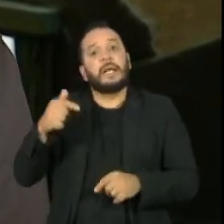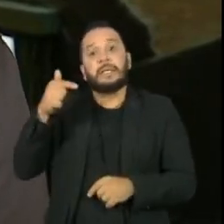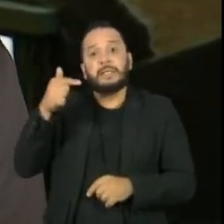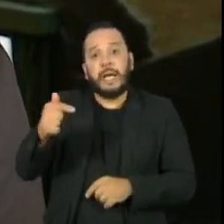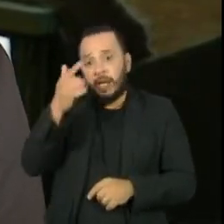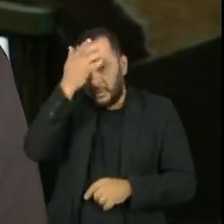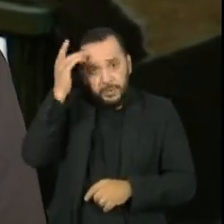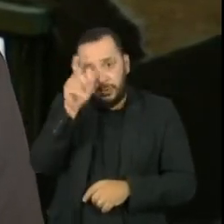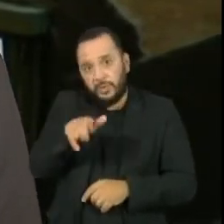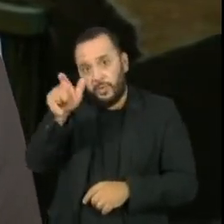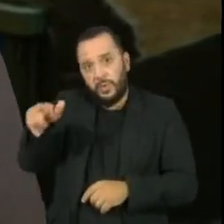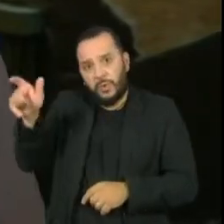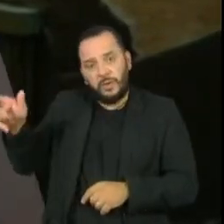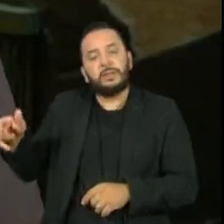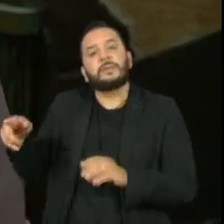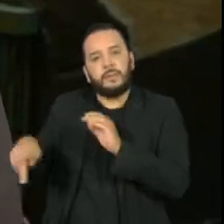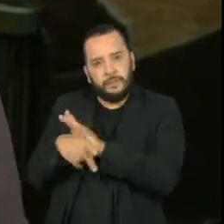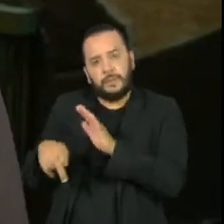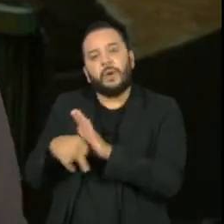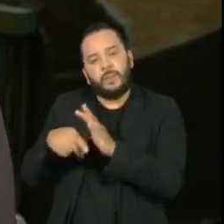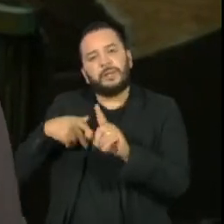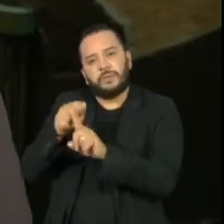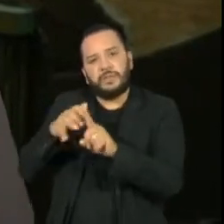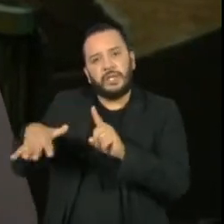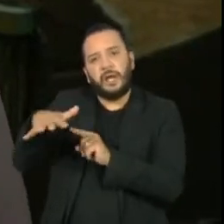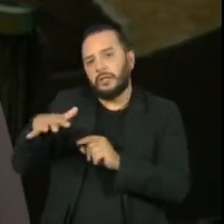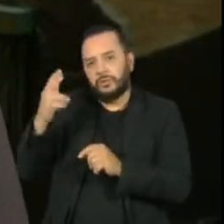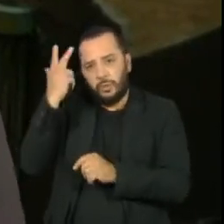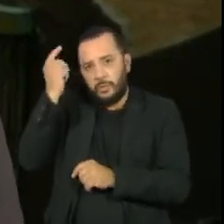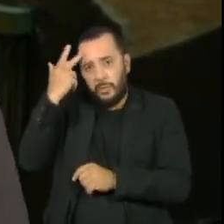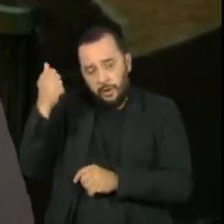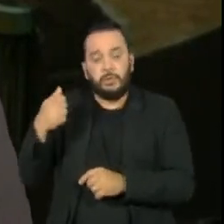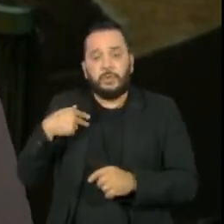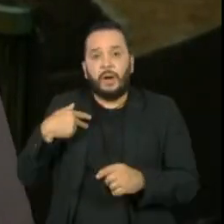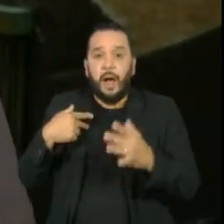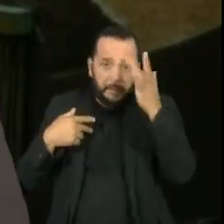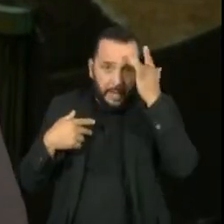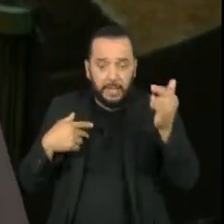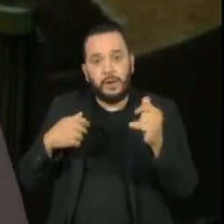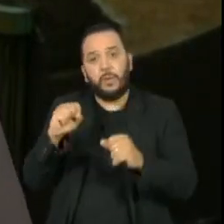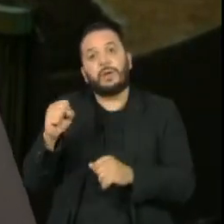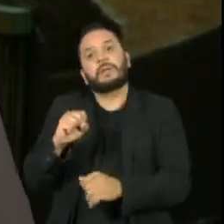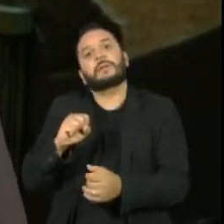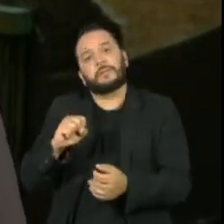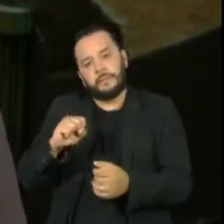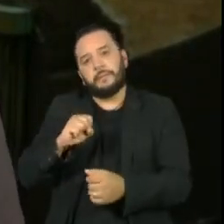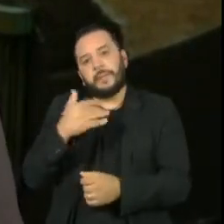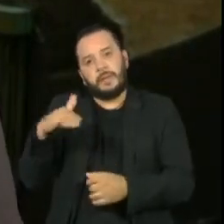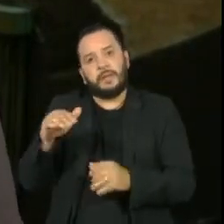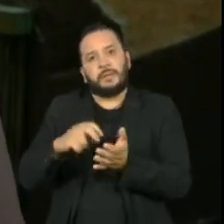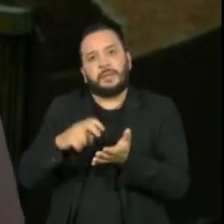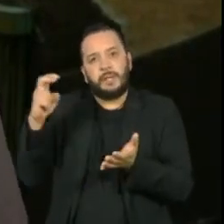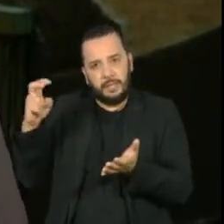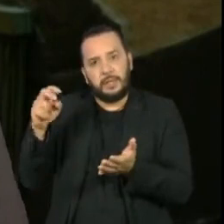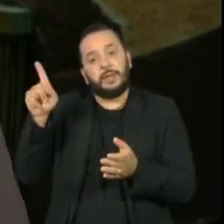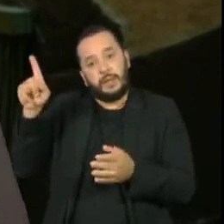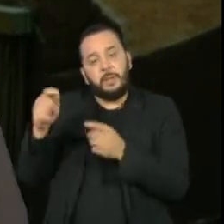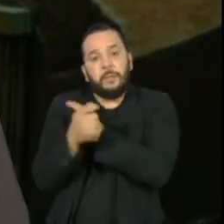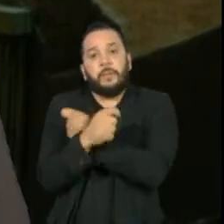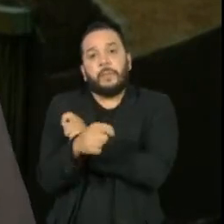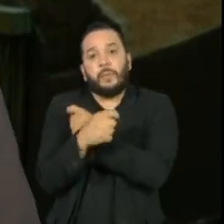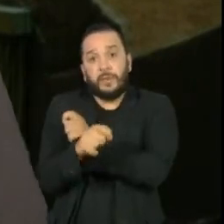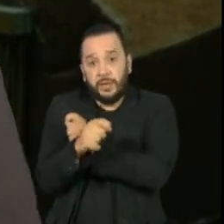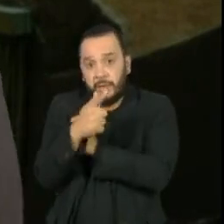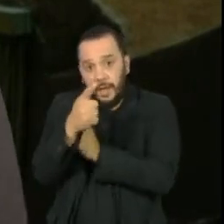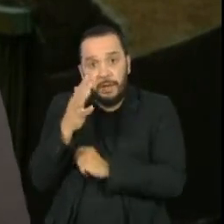personalidades da sociedade civil. O tribunal começa amanhã, às oito e meia da manhã, será feito aqui no Tuca, o teatro da PUC. O acompanhamento